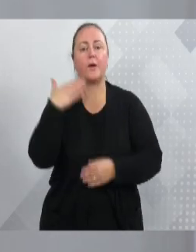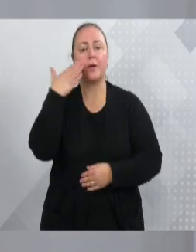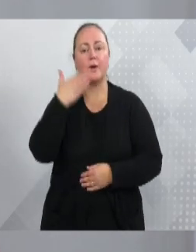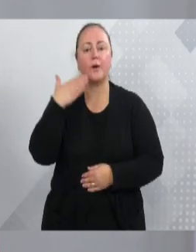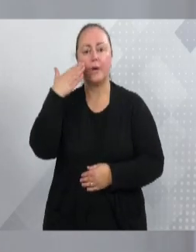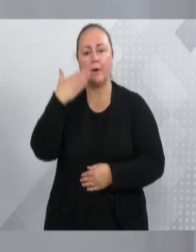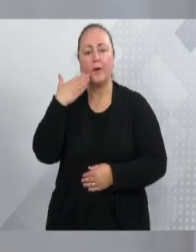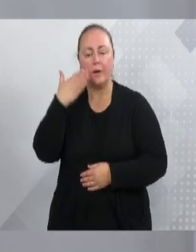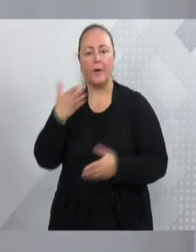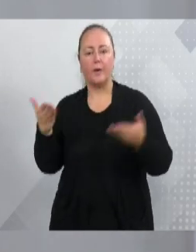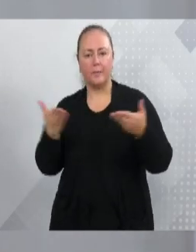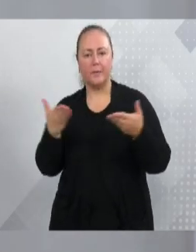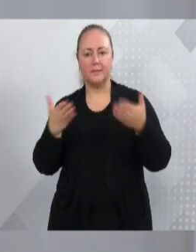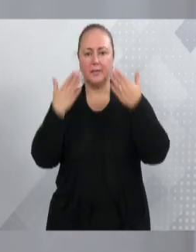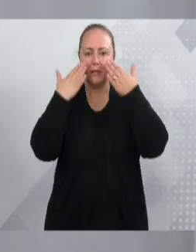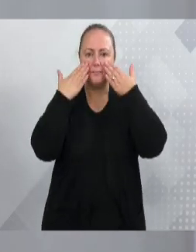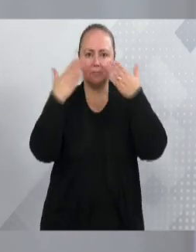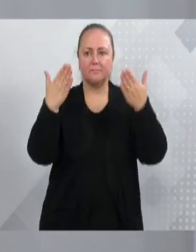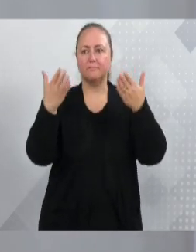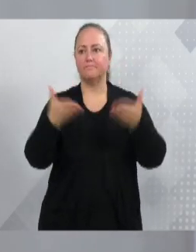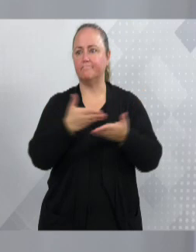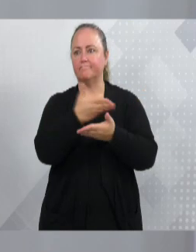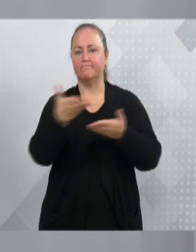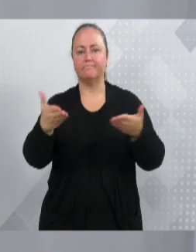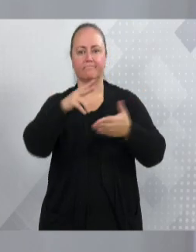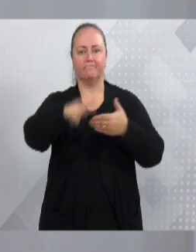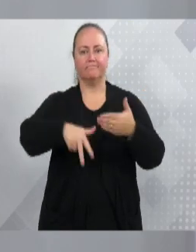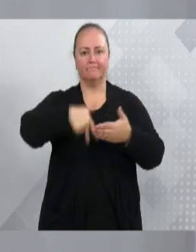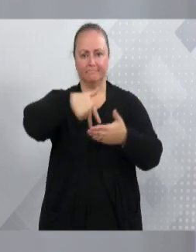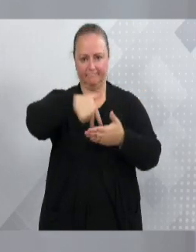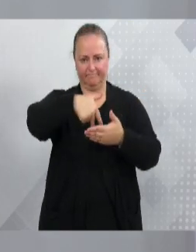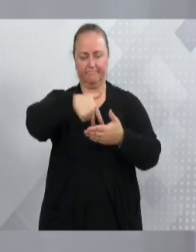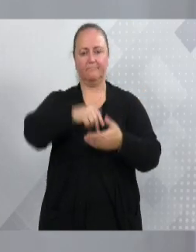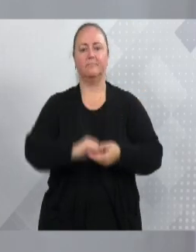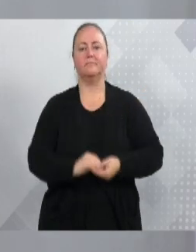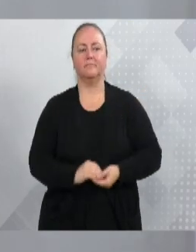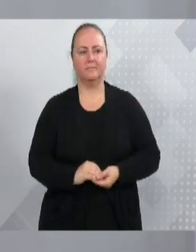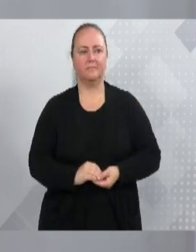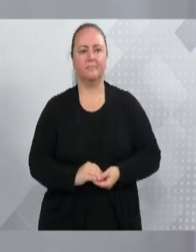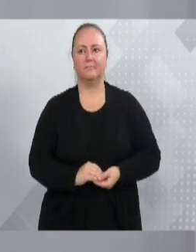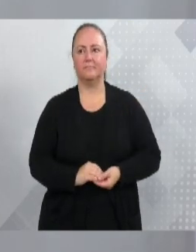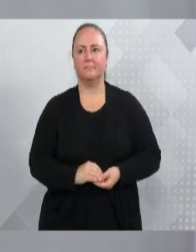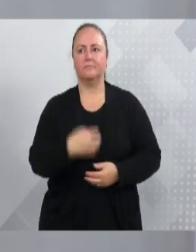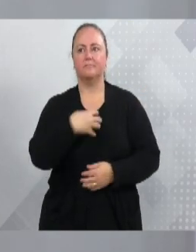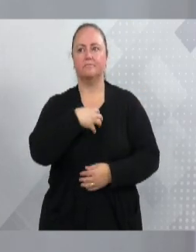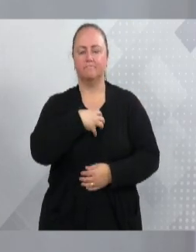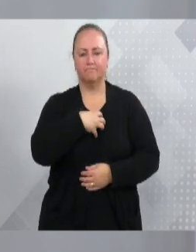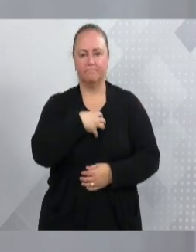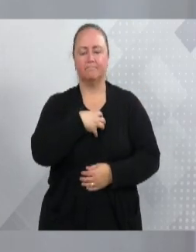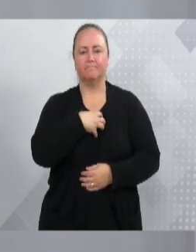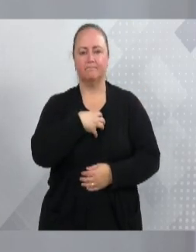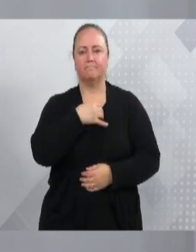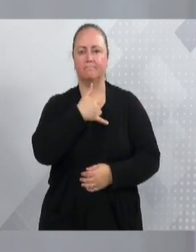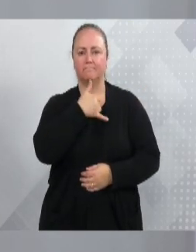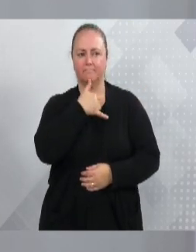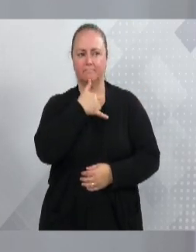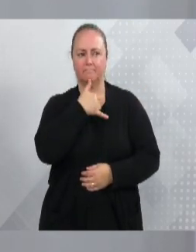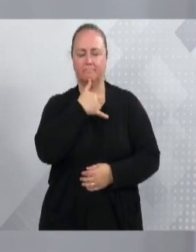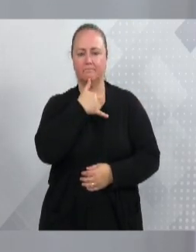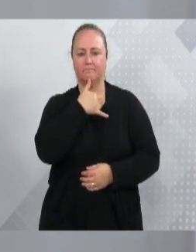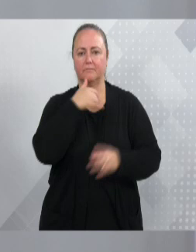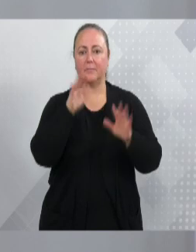agora publicamente, através dessa tribuna, deixando os meus sentimentos à família da Gleice, que,